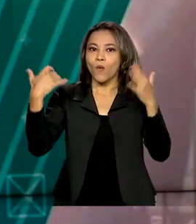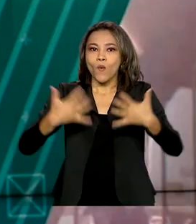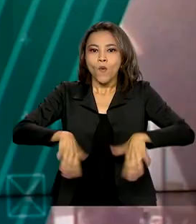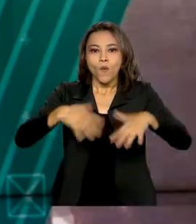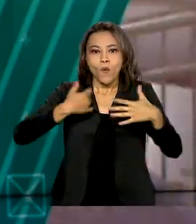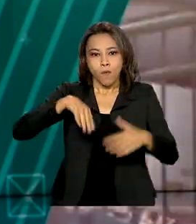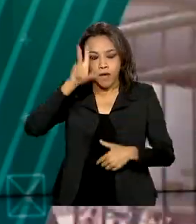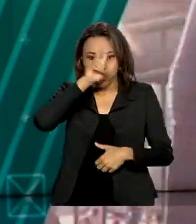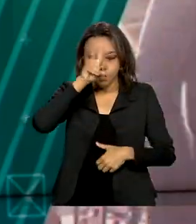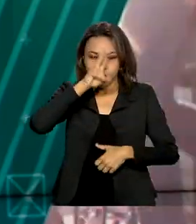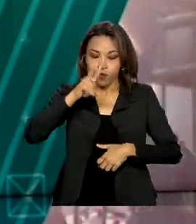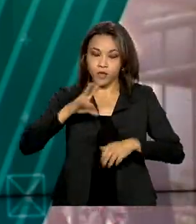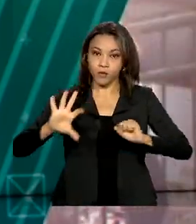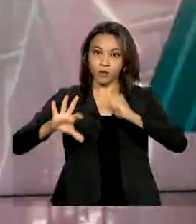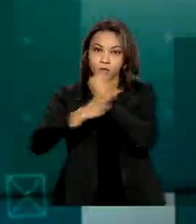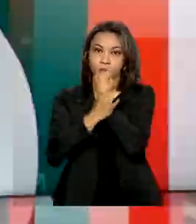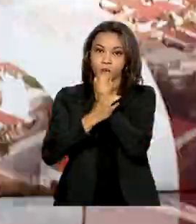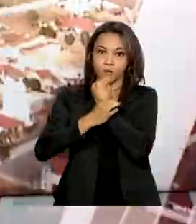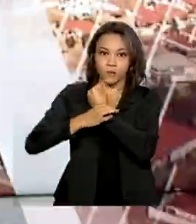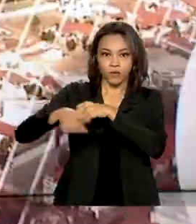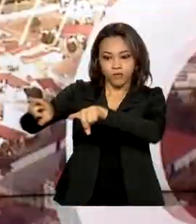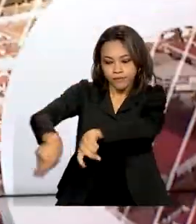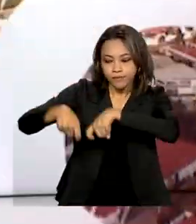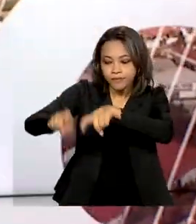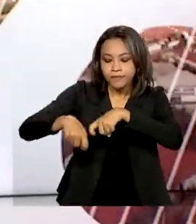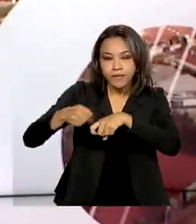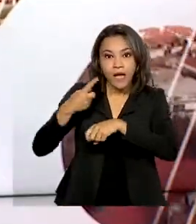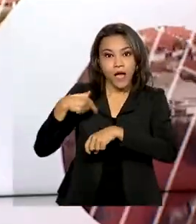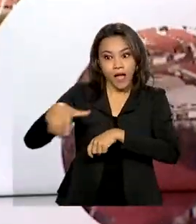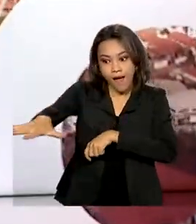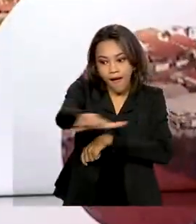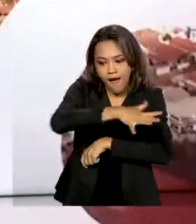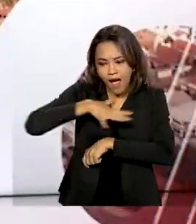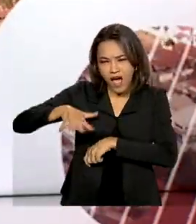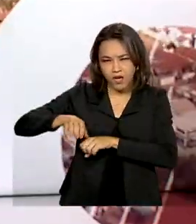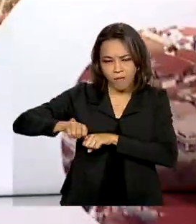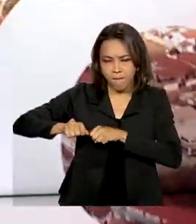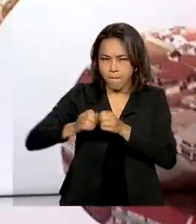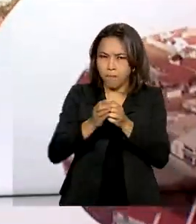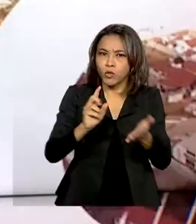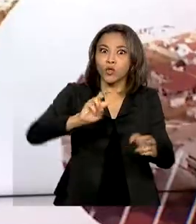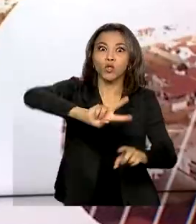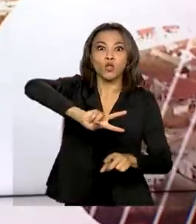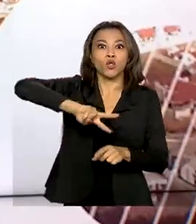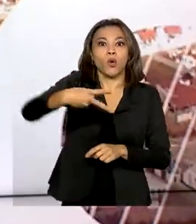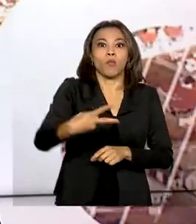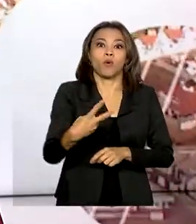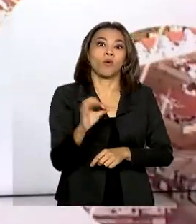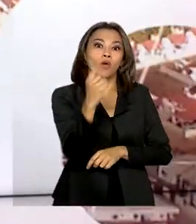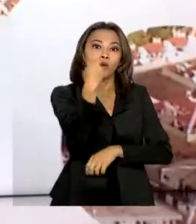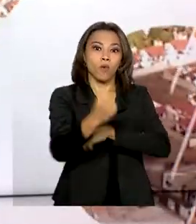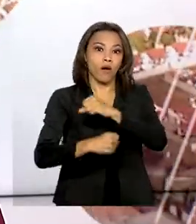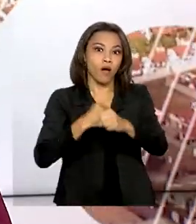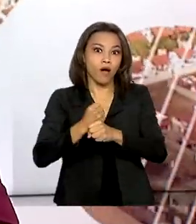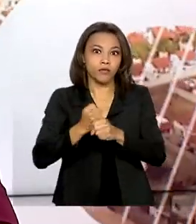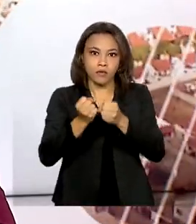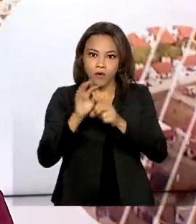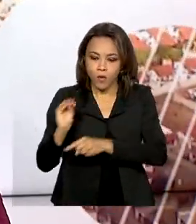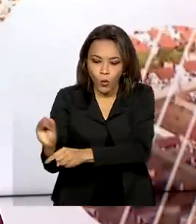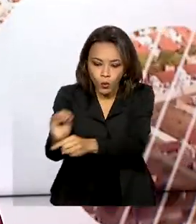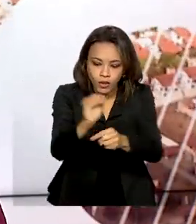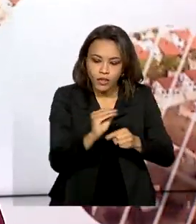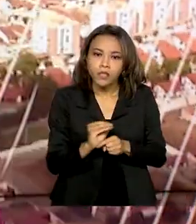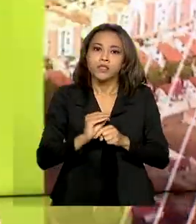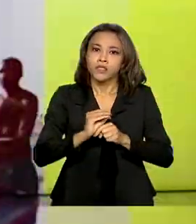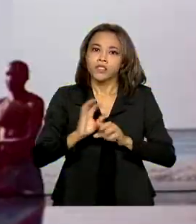história do seguro rural no Brasil. A área agrícola protegida praticamente dobrou em um ano. Além de fortalecer o seguro